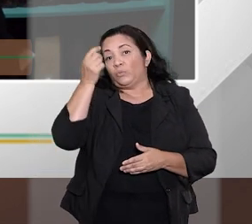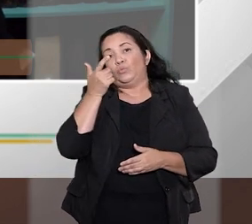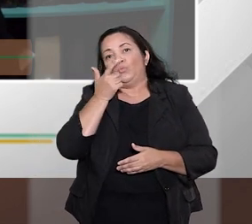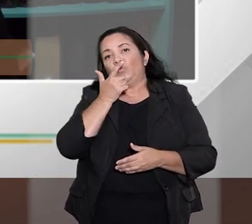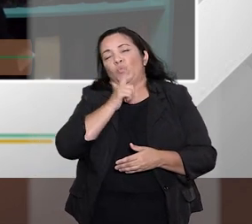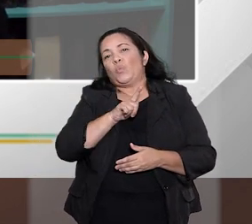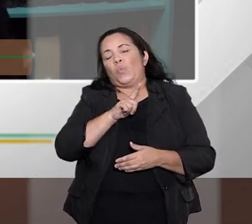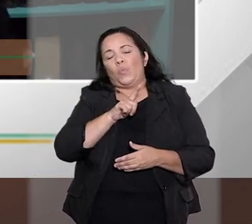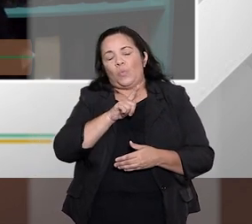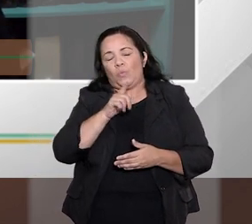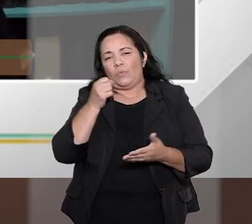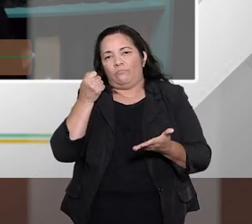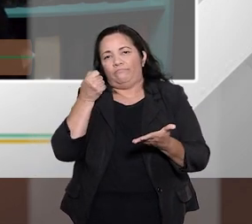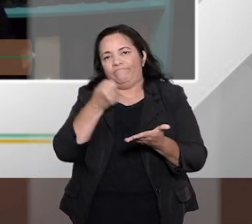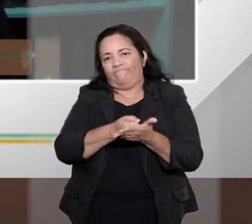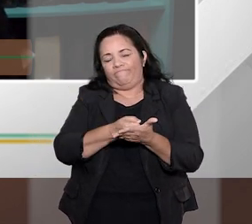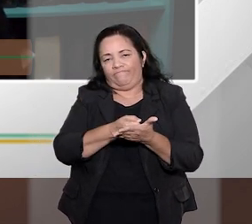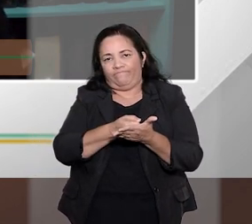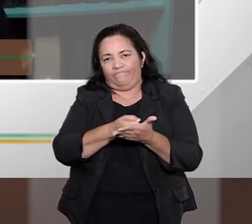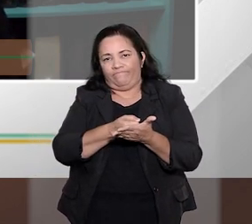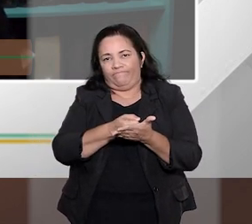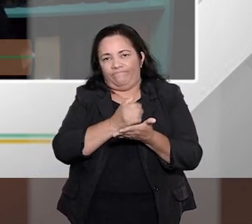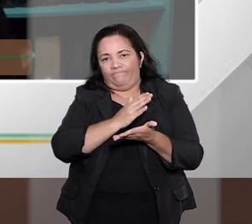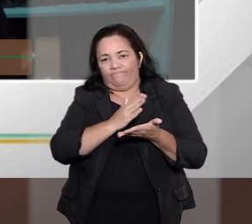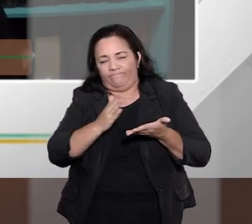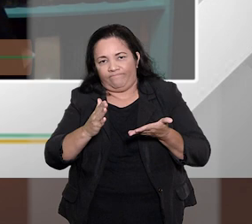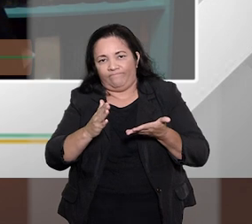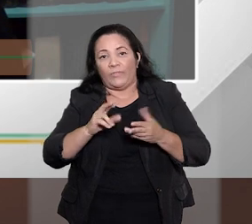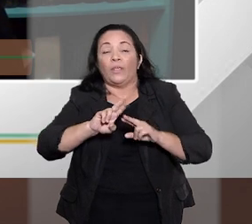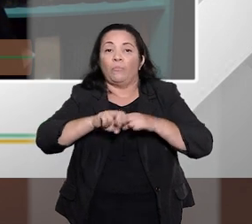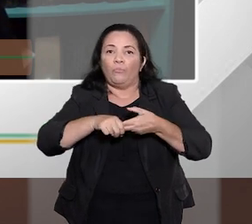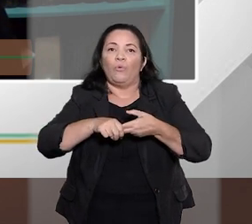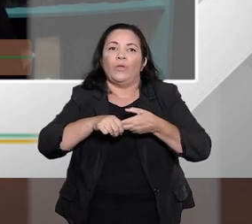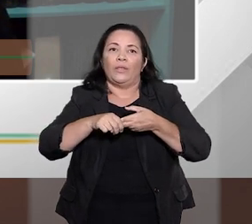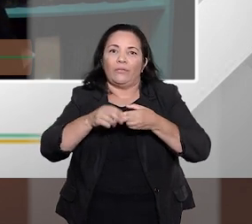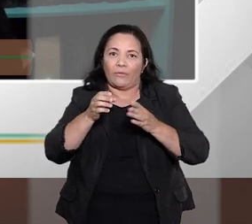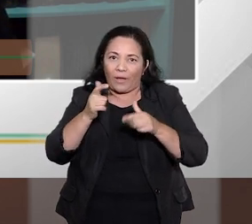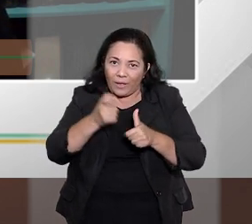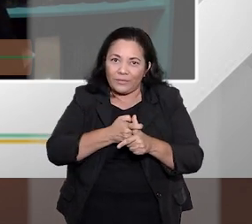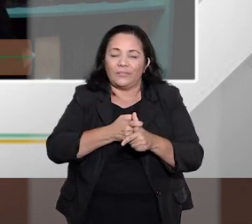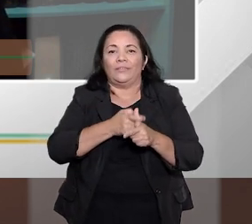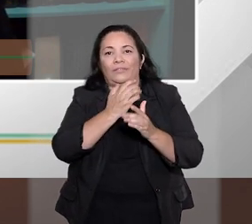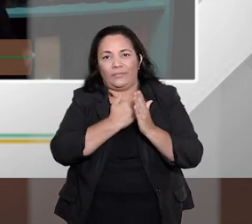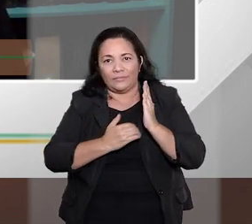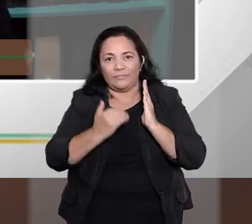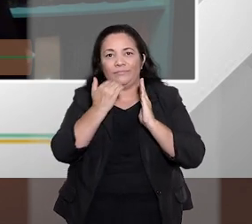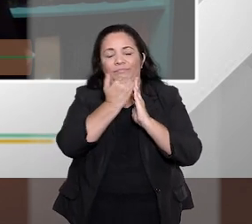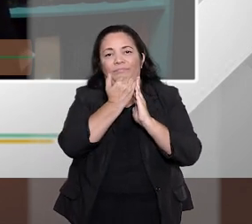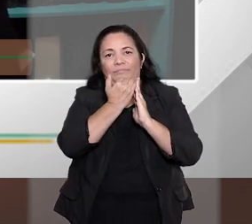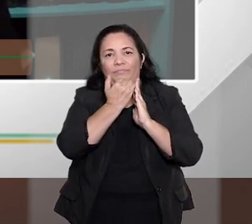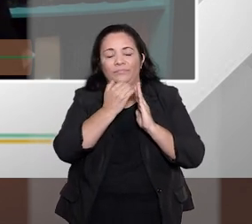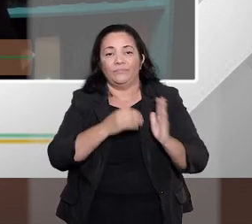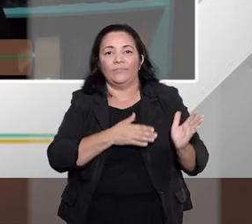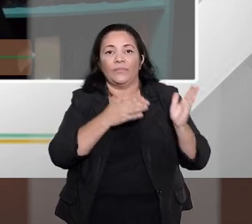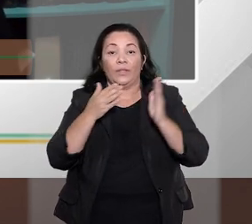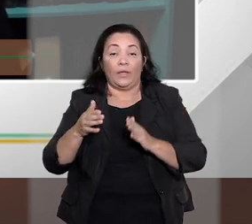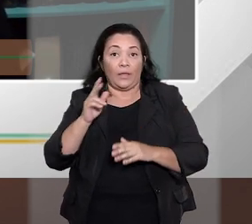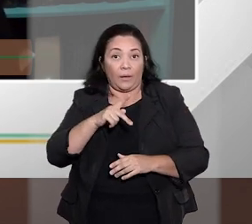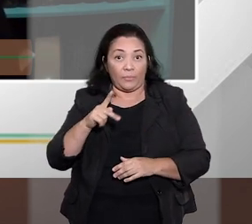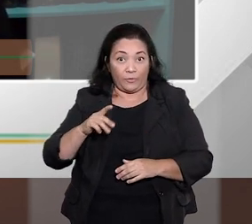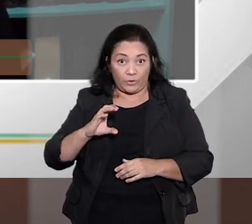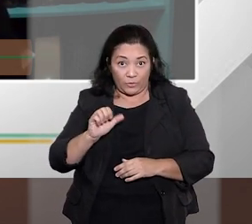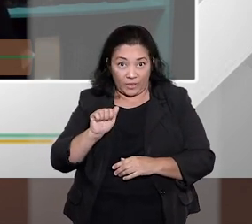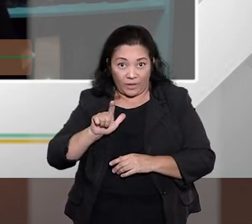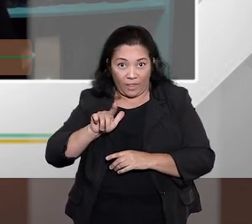pagamento, e induzir ao superendividamento. Para isso, inclusive, como a professora